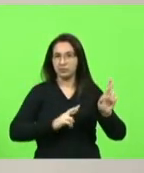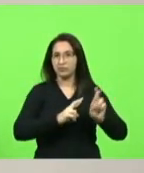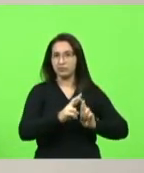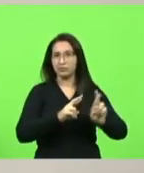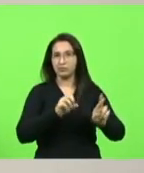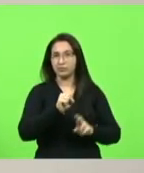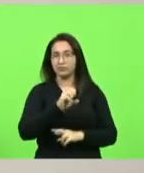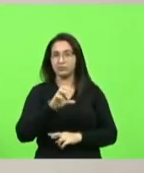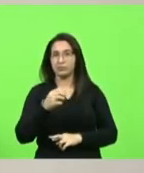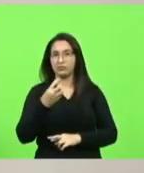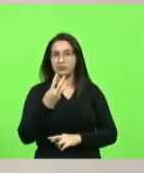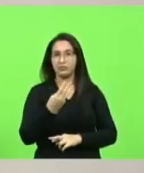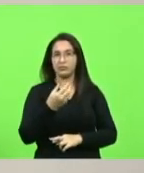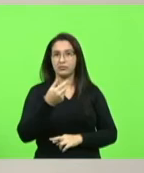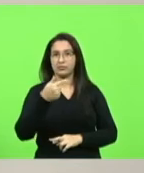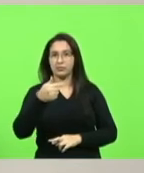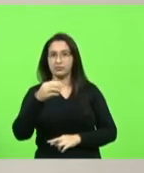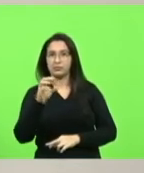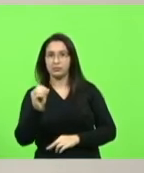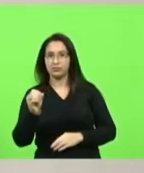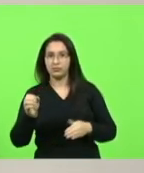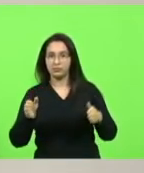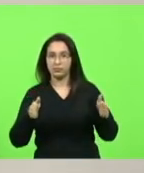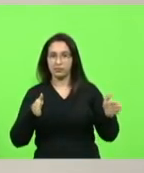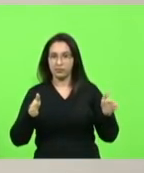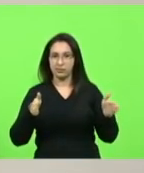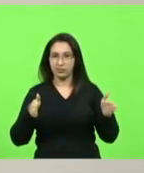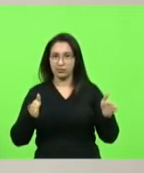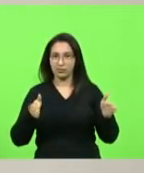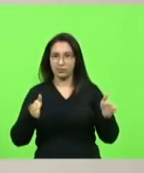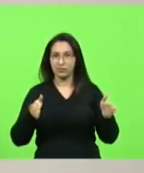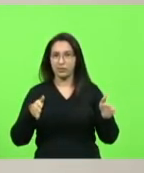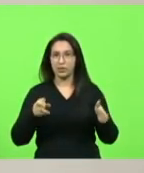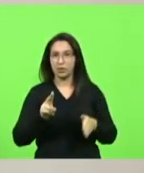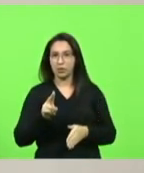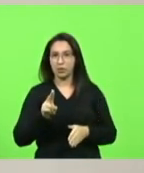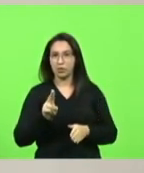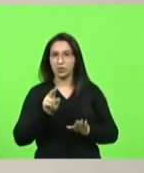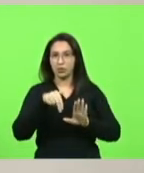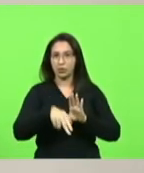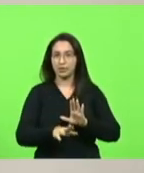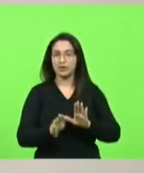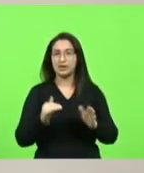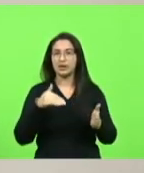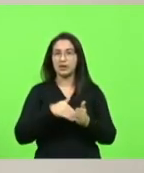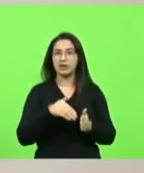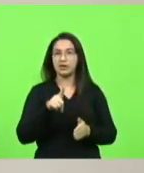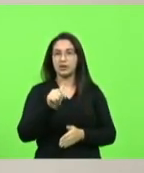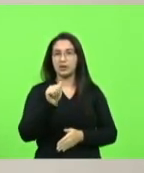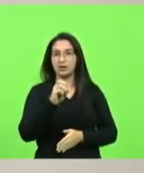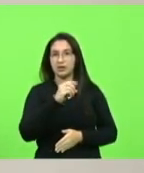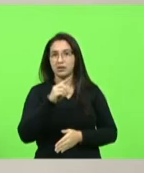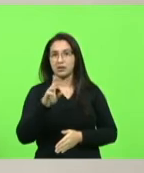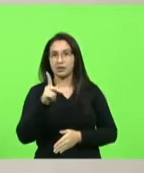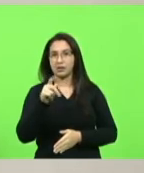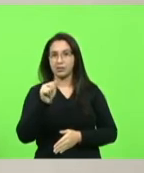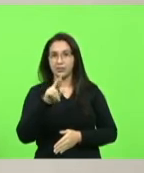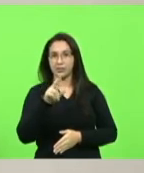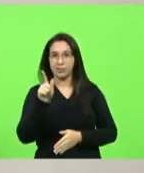370 no trecho que liga as cidades de Urubici a Grão-Pará em discussão